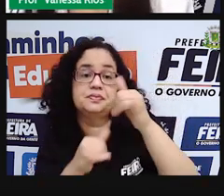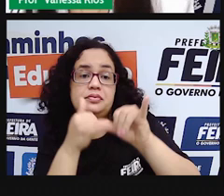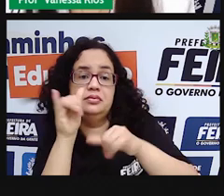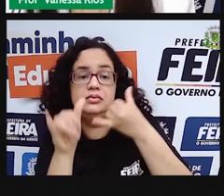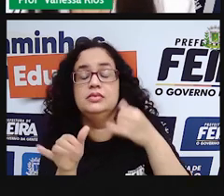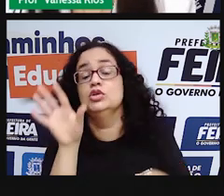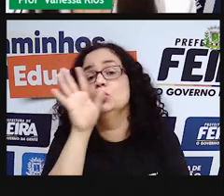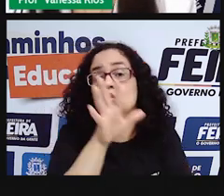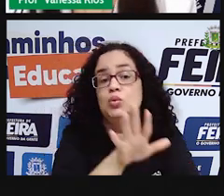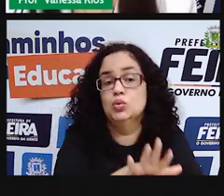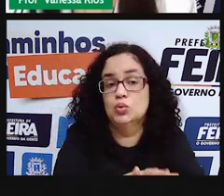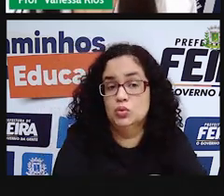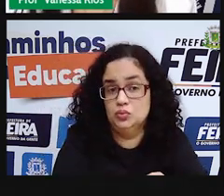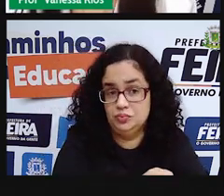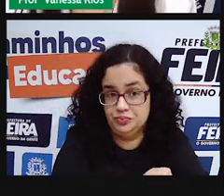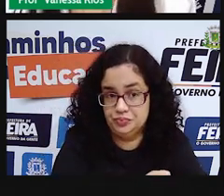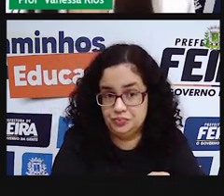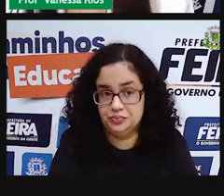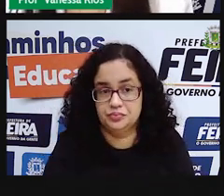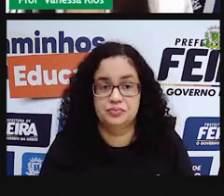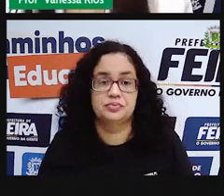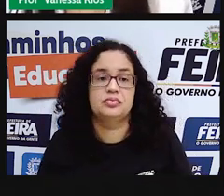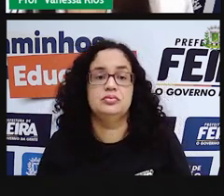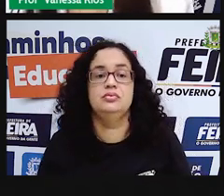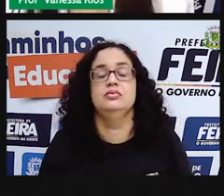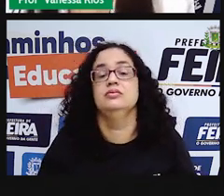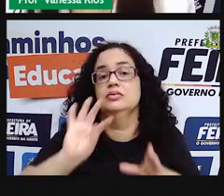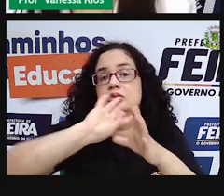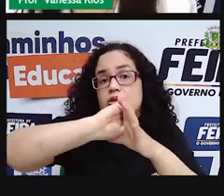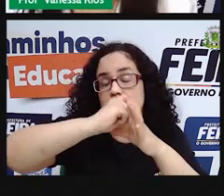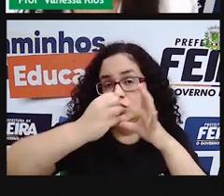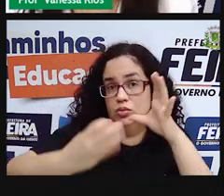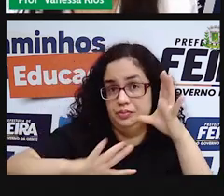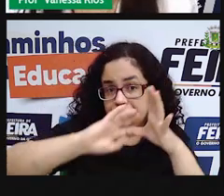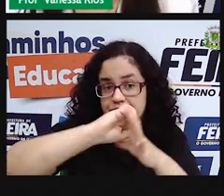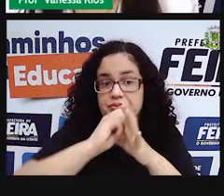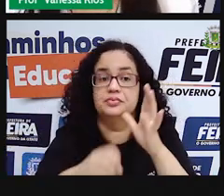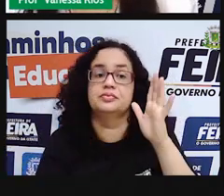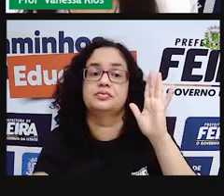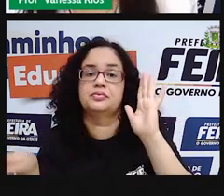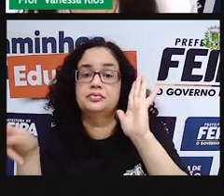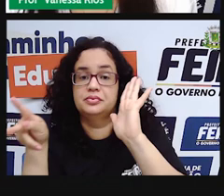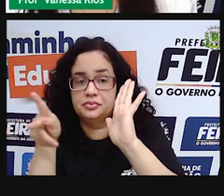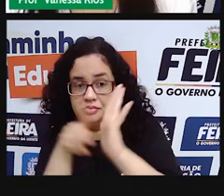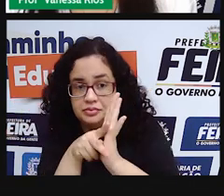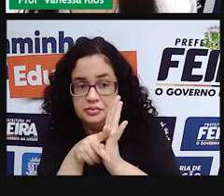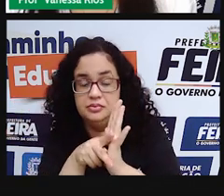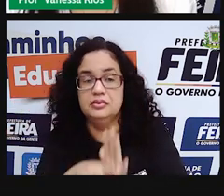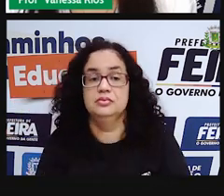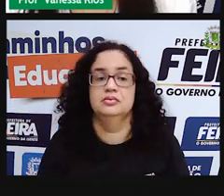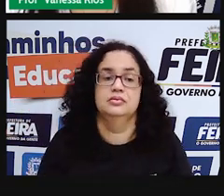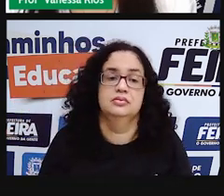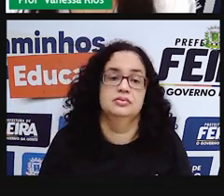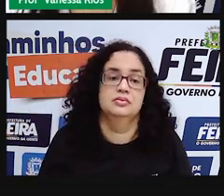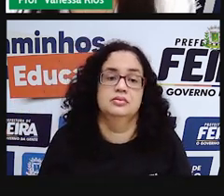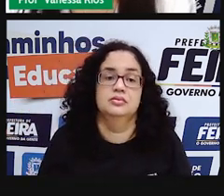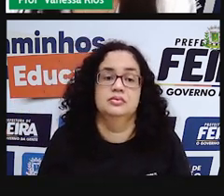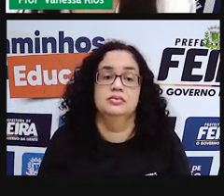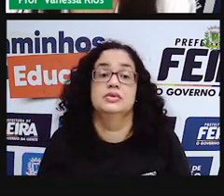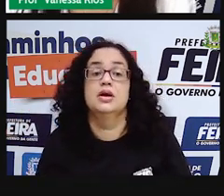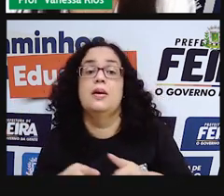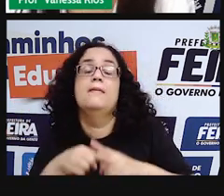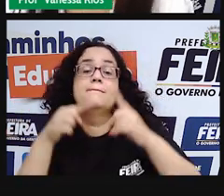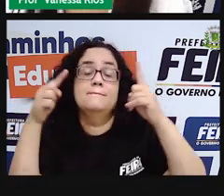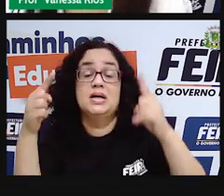toque, né, estão relacionadas às características, às propriedades organolépticas. Mas